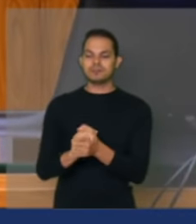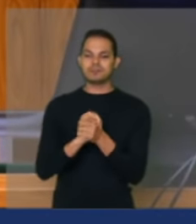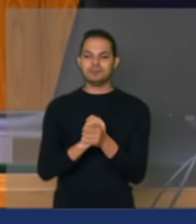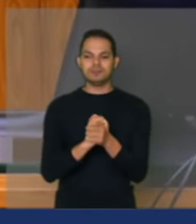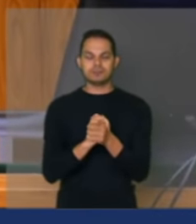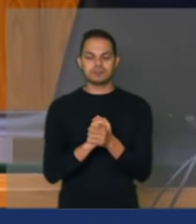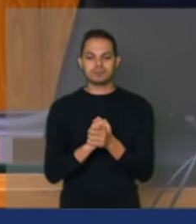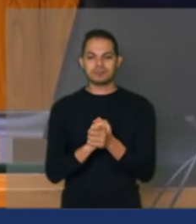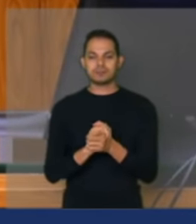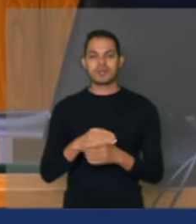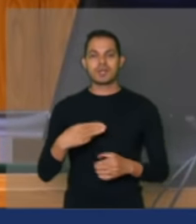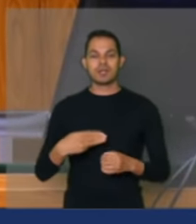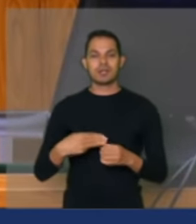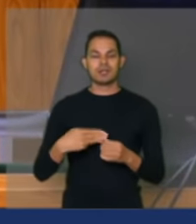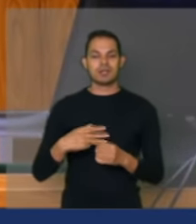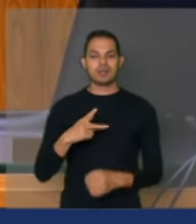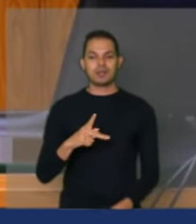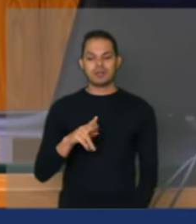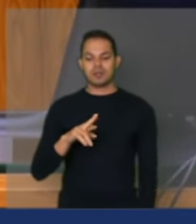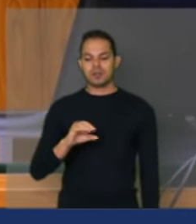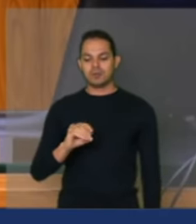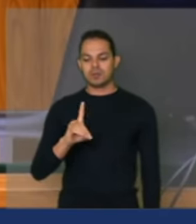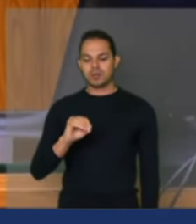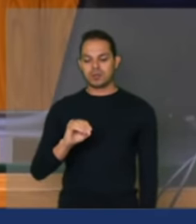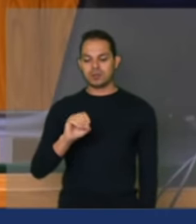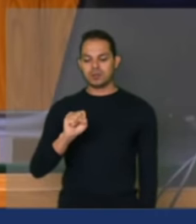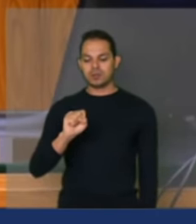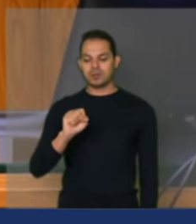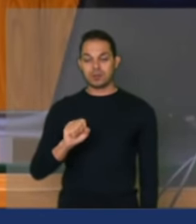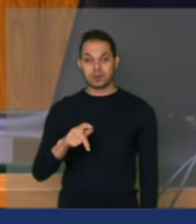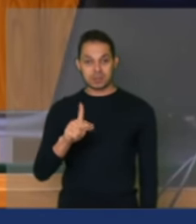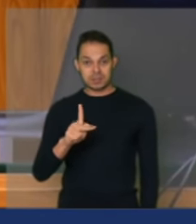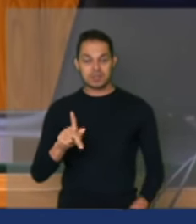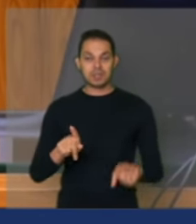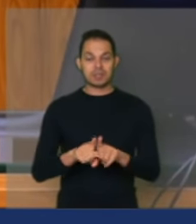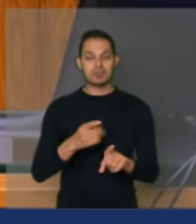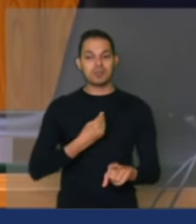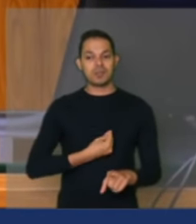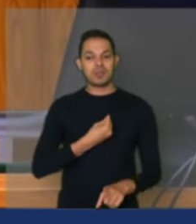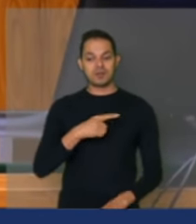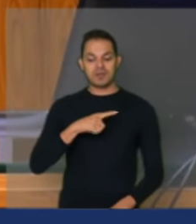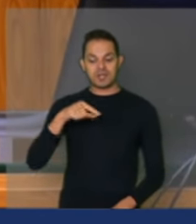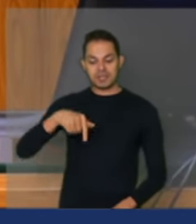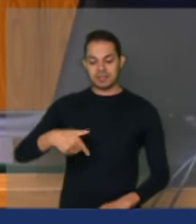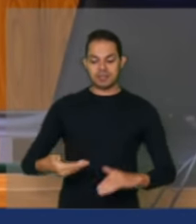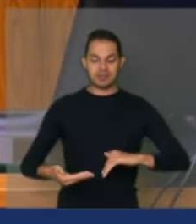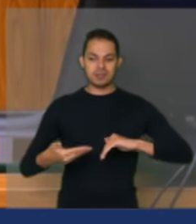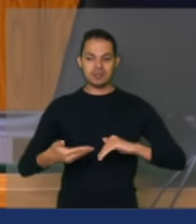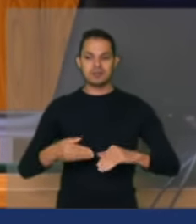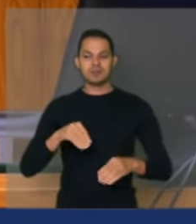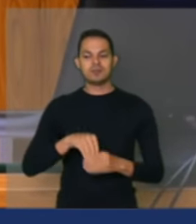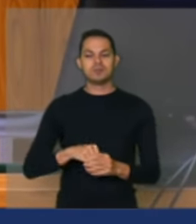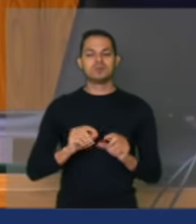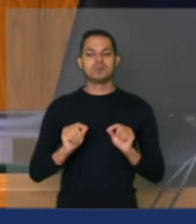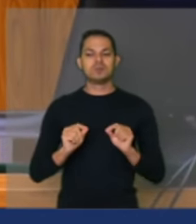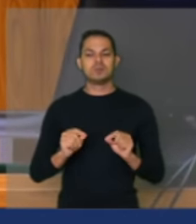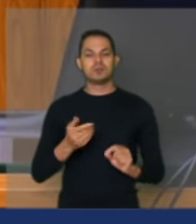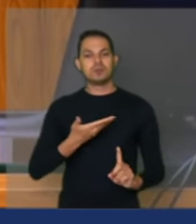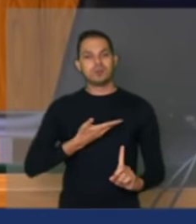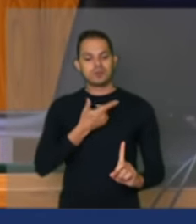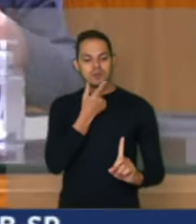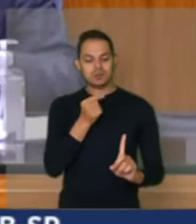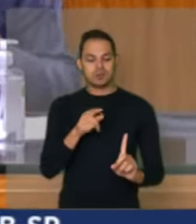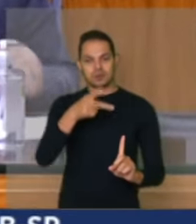do município de Brodós, que está presente também nesta Casa de Leis, no Congresso Nacional Brasileiro. meu amigo